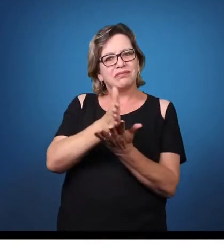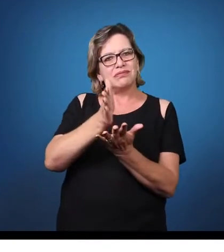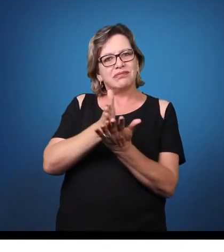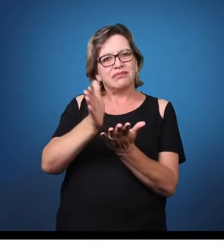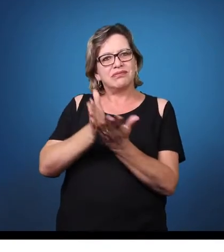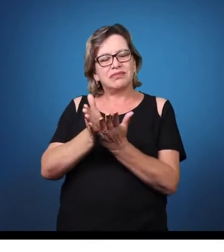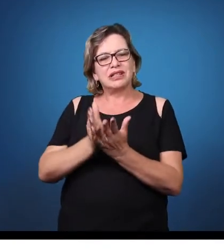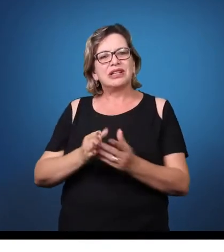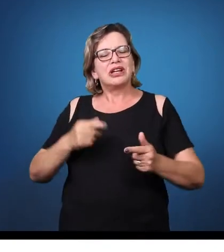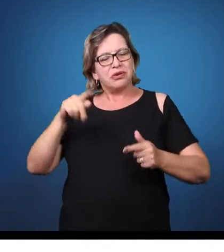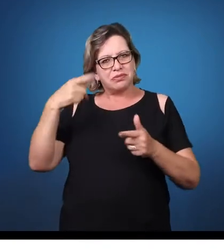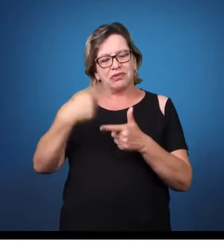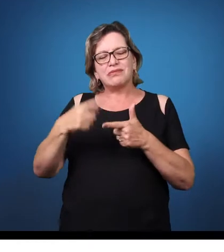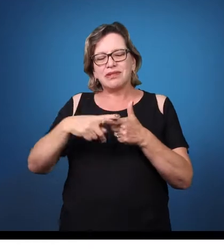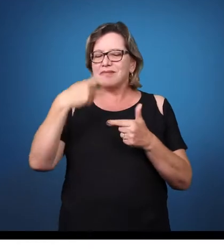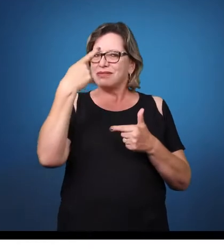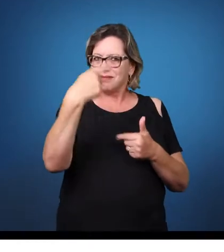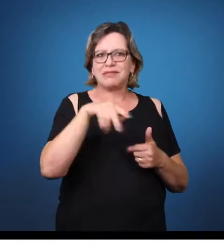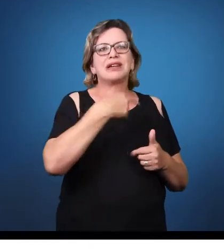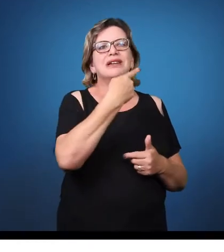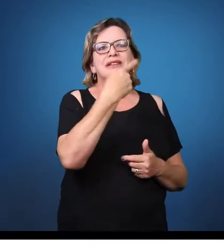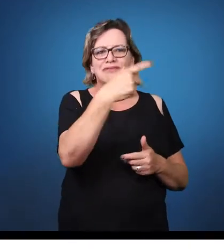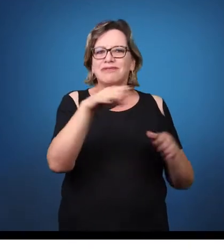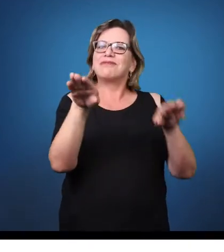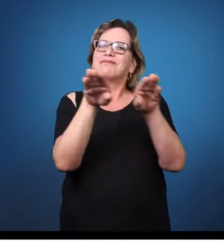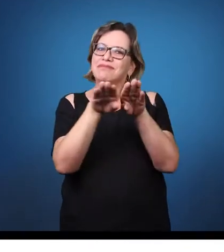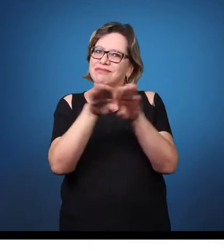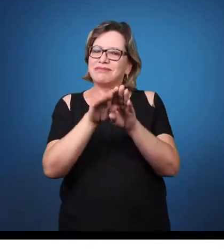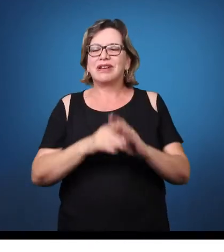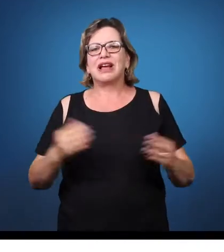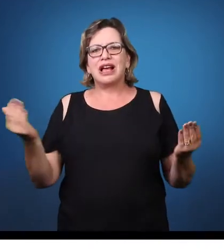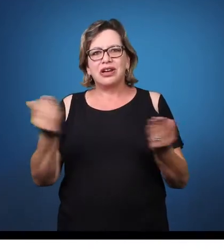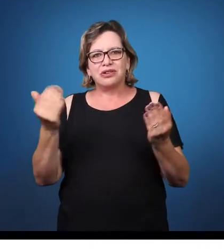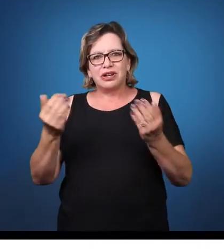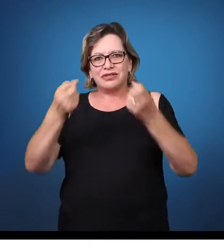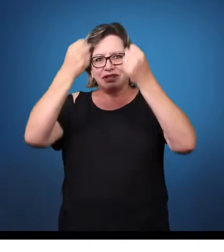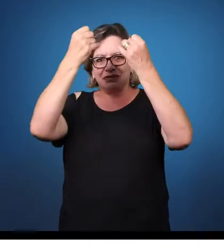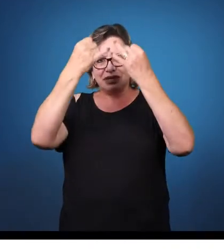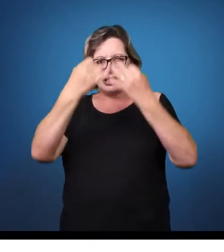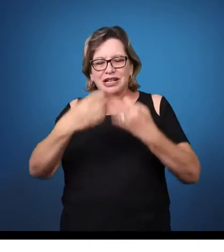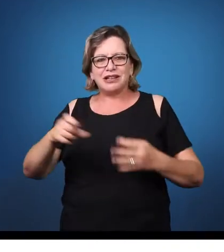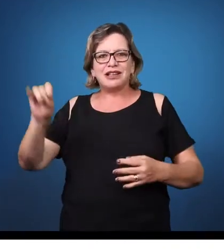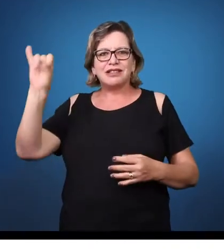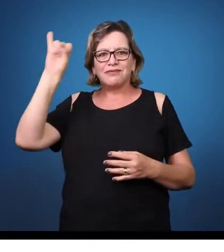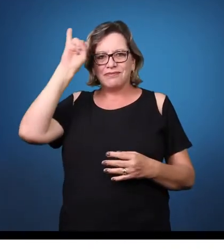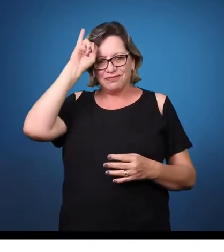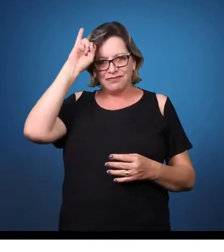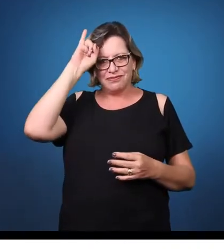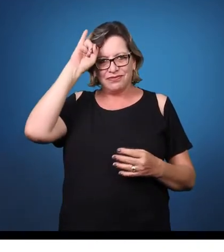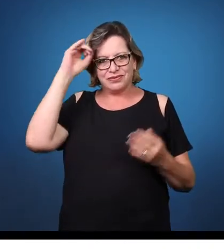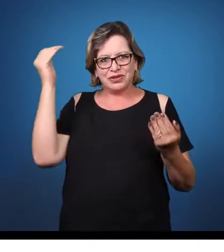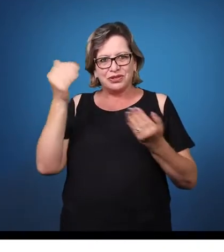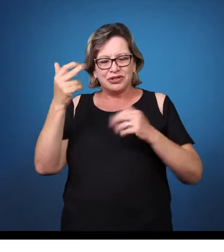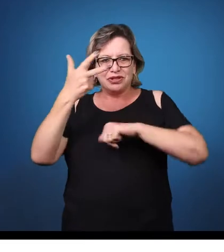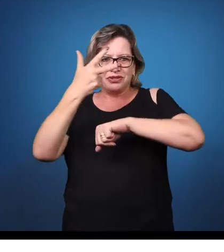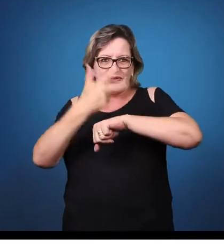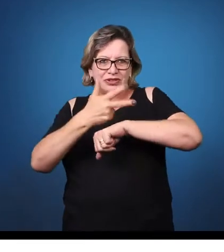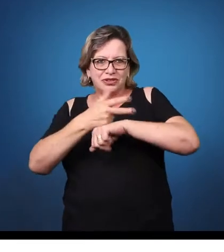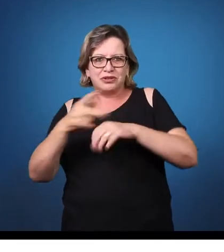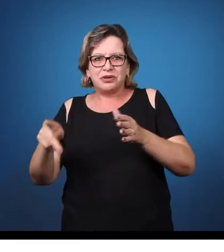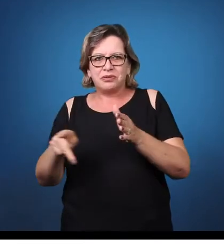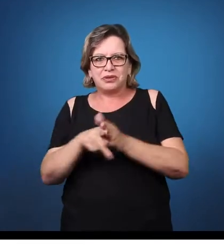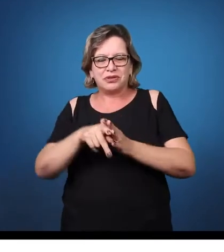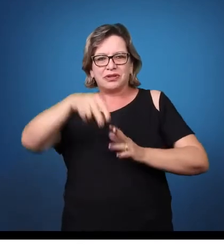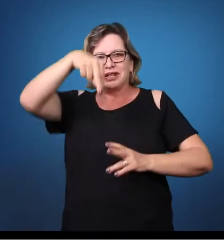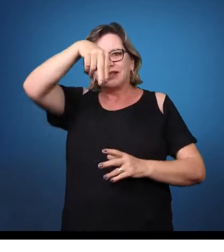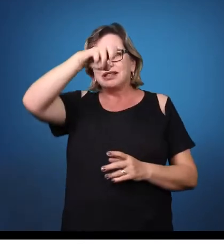Esta causa também é sua. O episódio desta vez é sobre deficiência intelectual, nesta produção que é do Núcleo de Educação